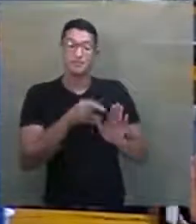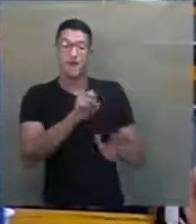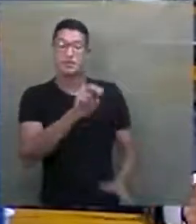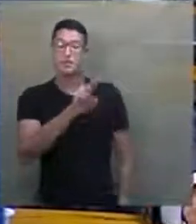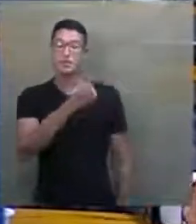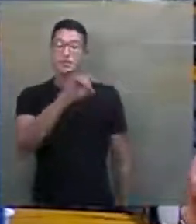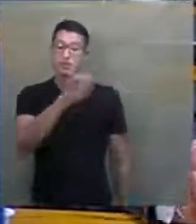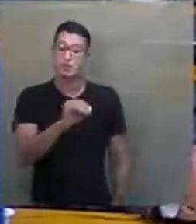rebelde.